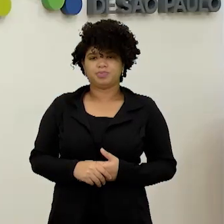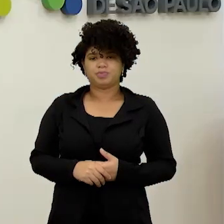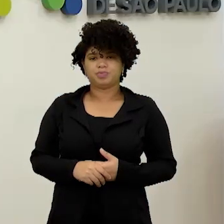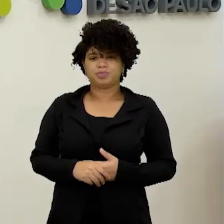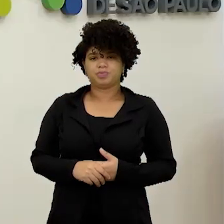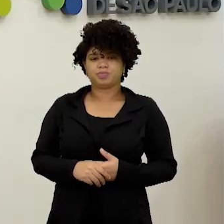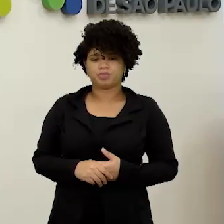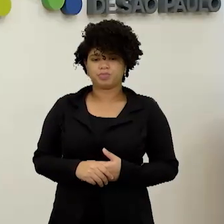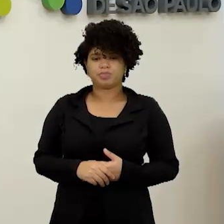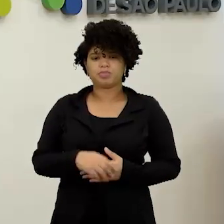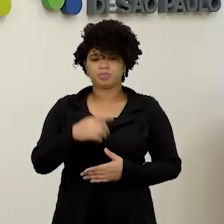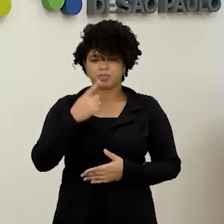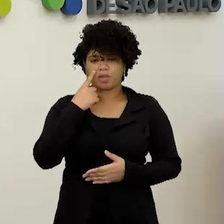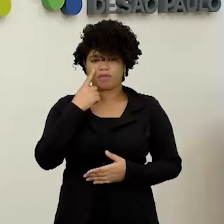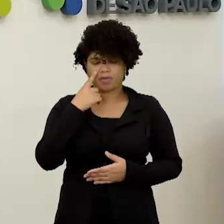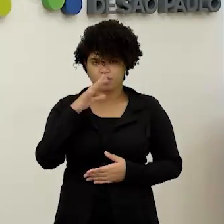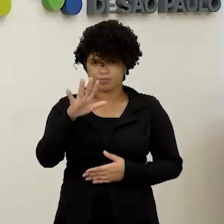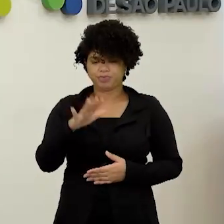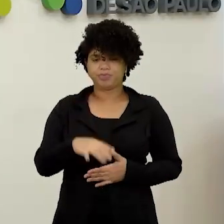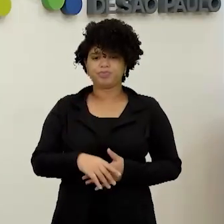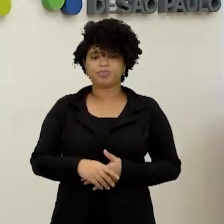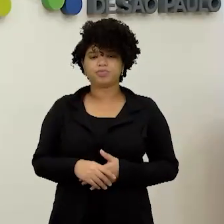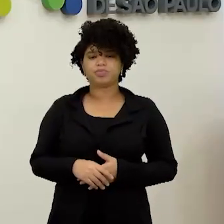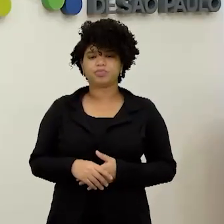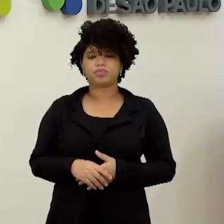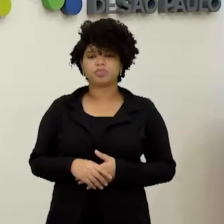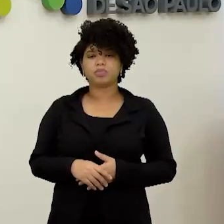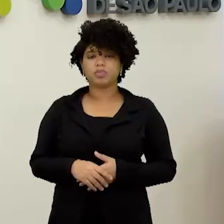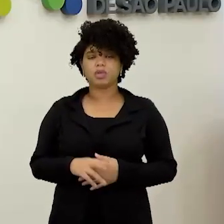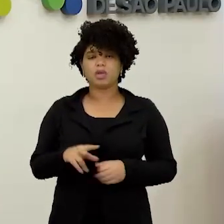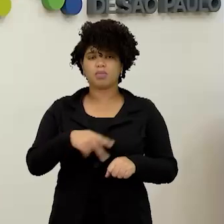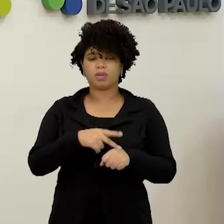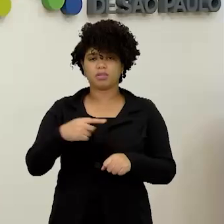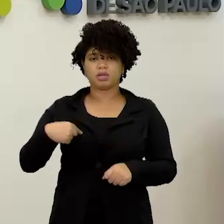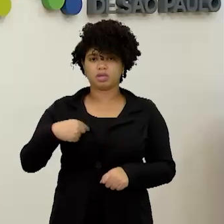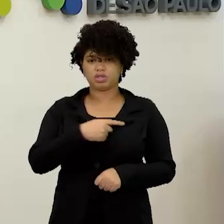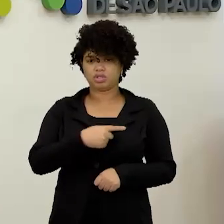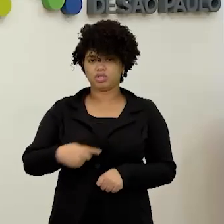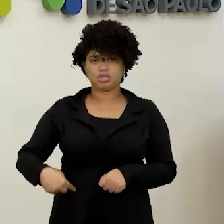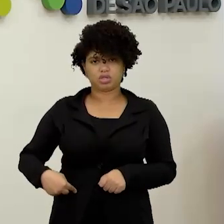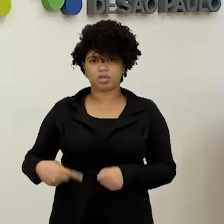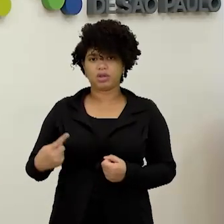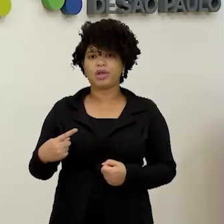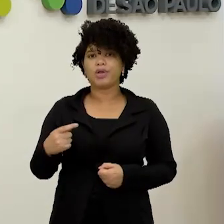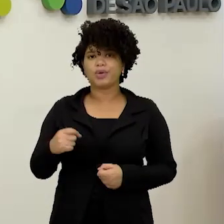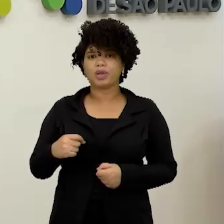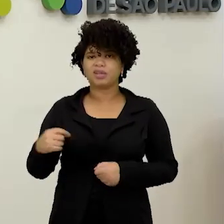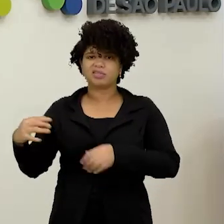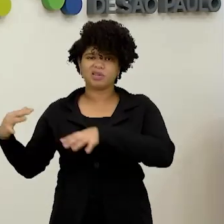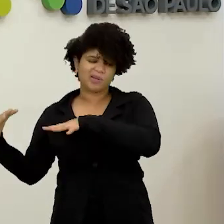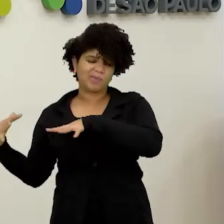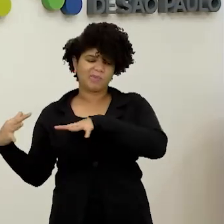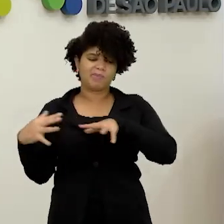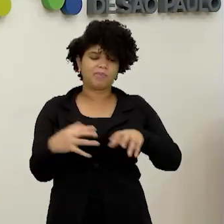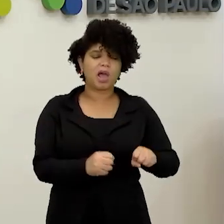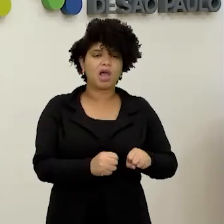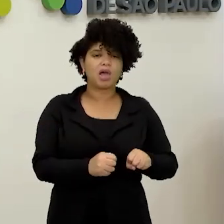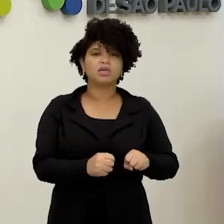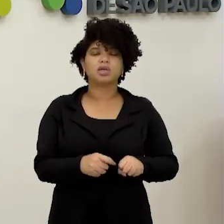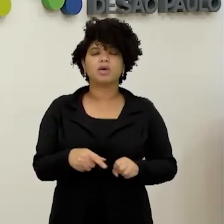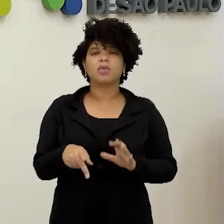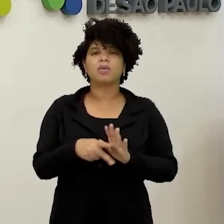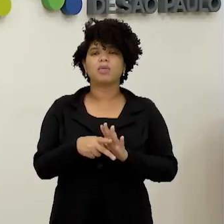cadê? Cadê? Opa! Gente, a China foi invadida e trucidada pelo Japão na Segunda Guerra Mundial.